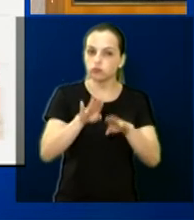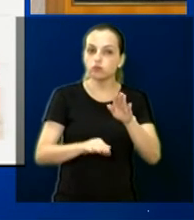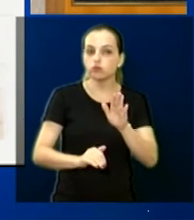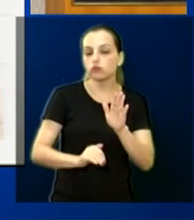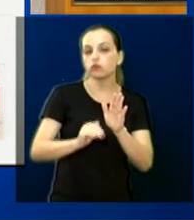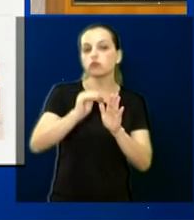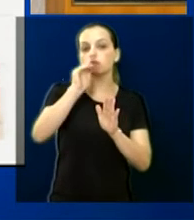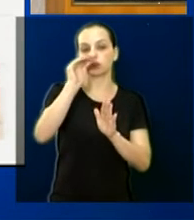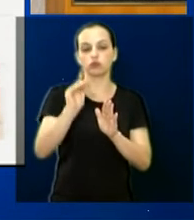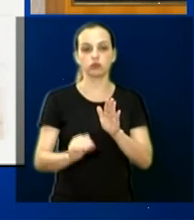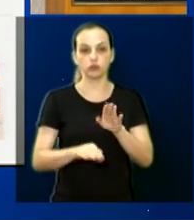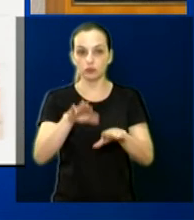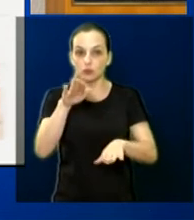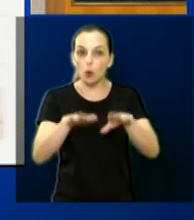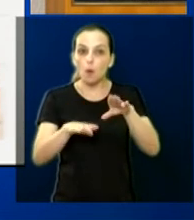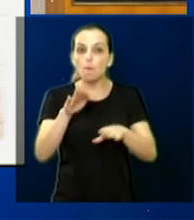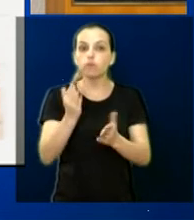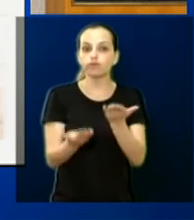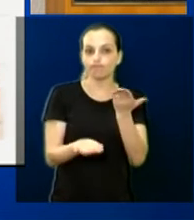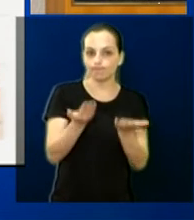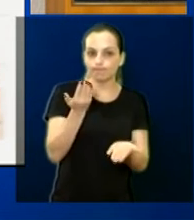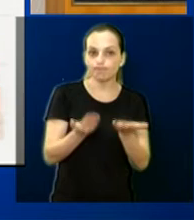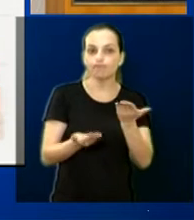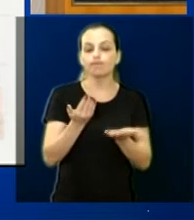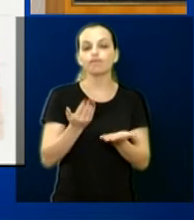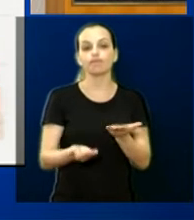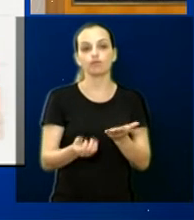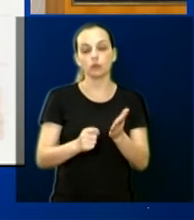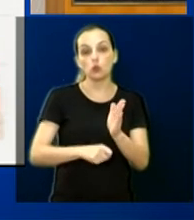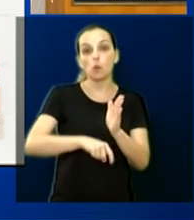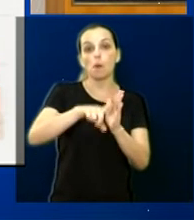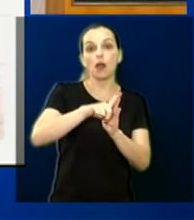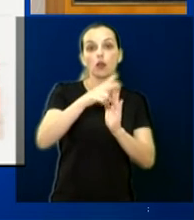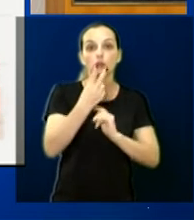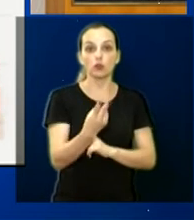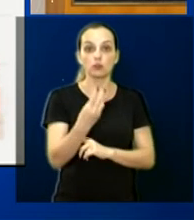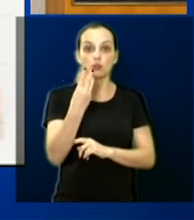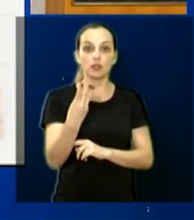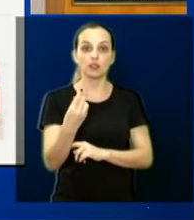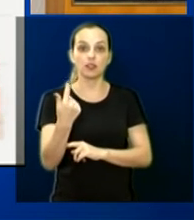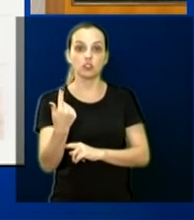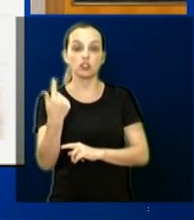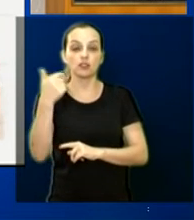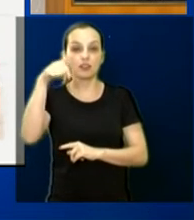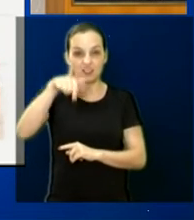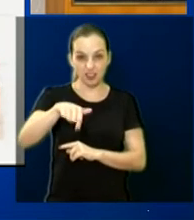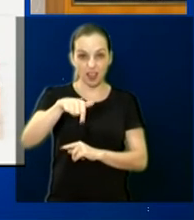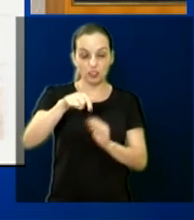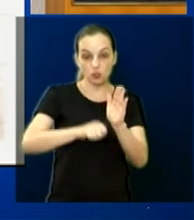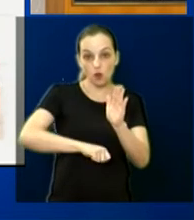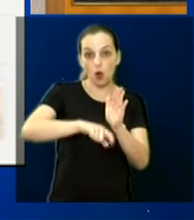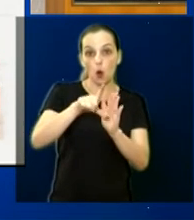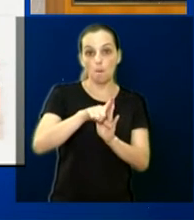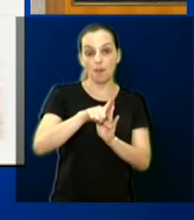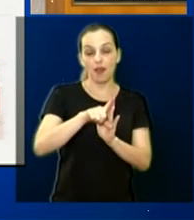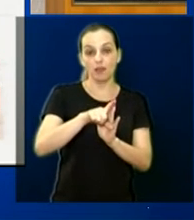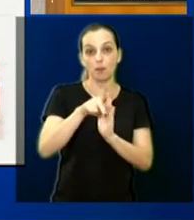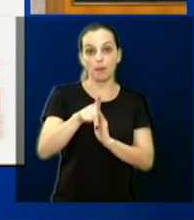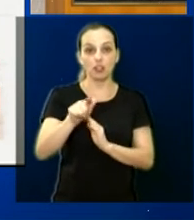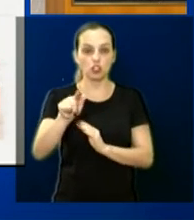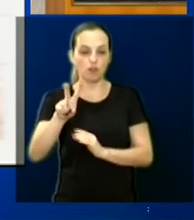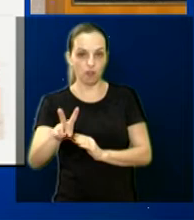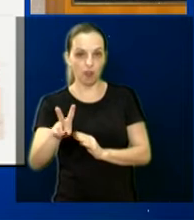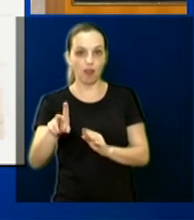Esse maior aqui, 2.317%, foi o aumento em porcentagem do valor venal.